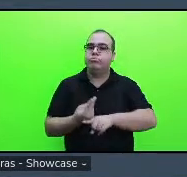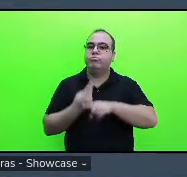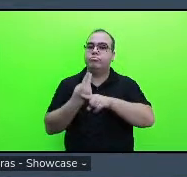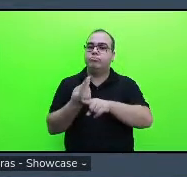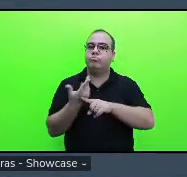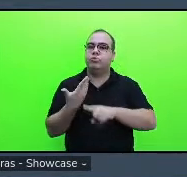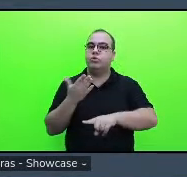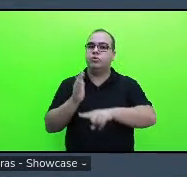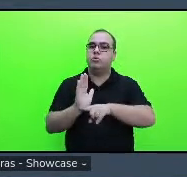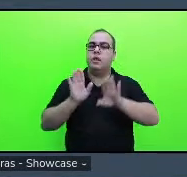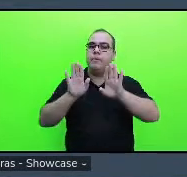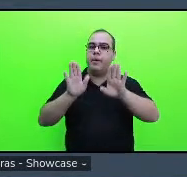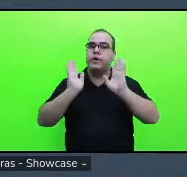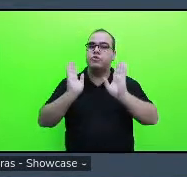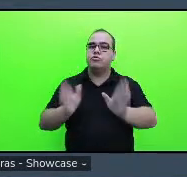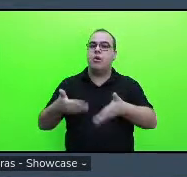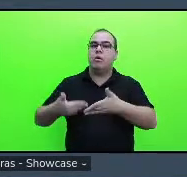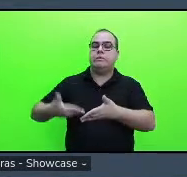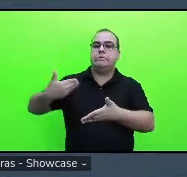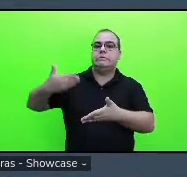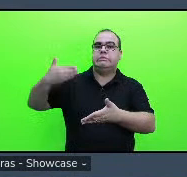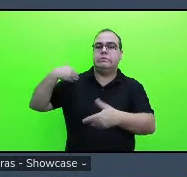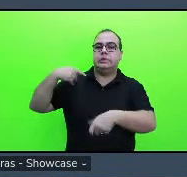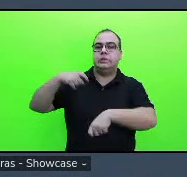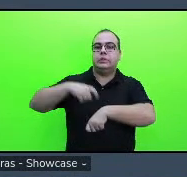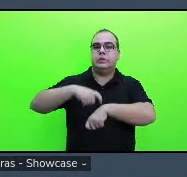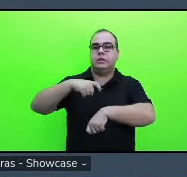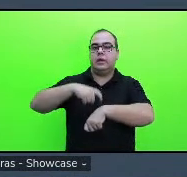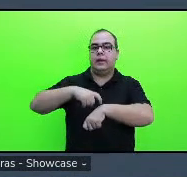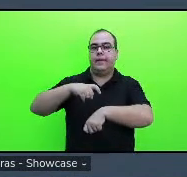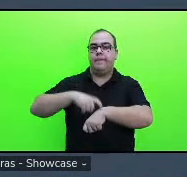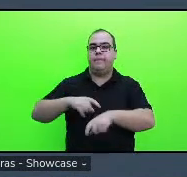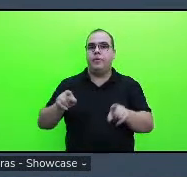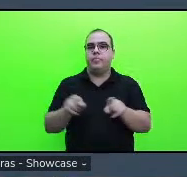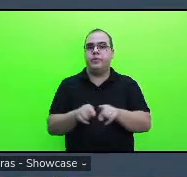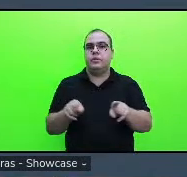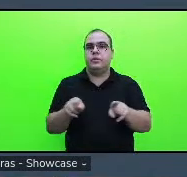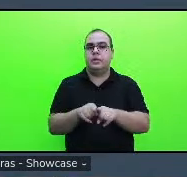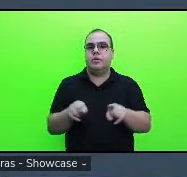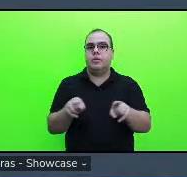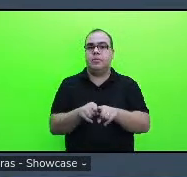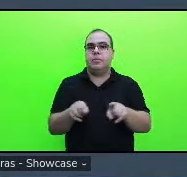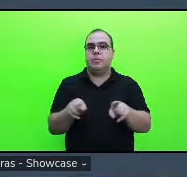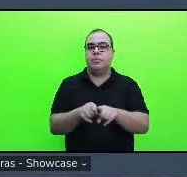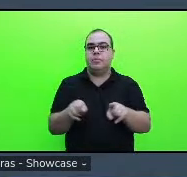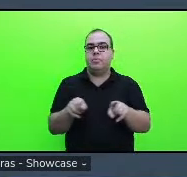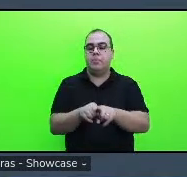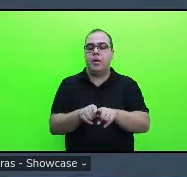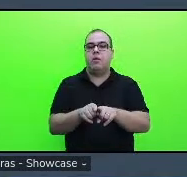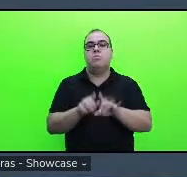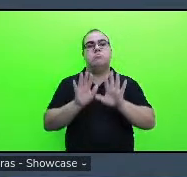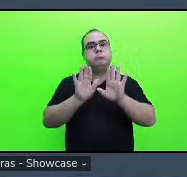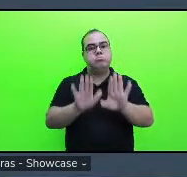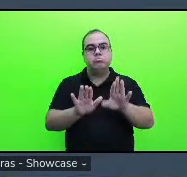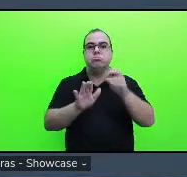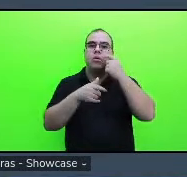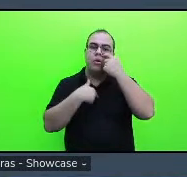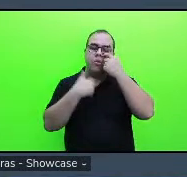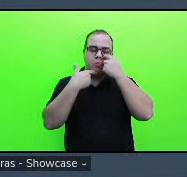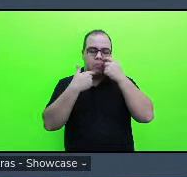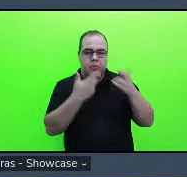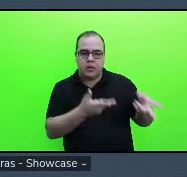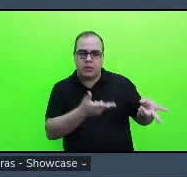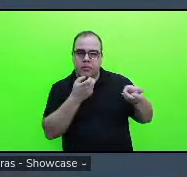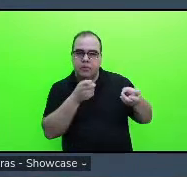tempo e eu acho que depois não ter visto mais não ótimo porque eu percebi também que você fez duas